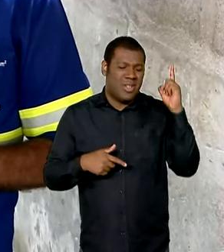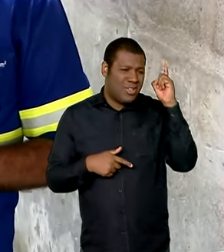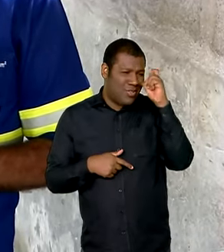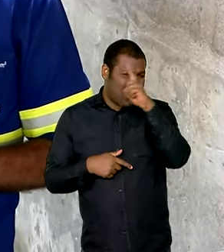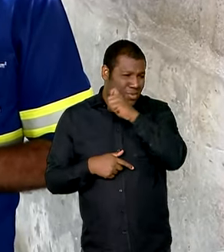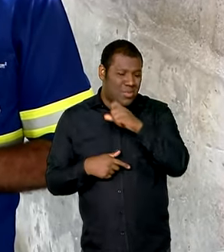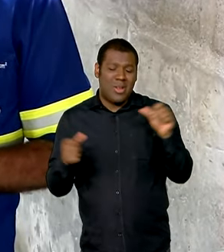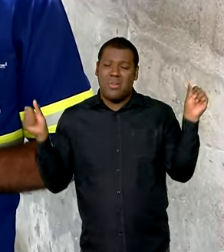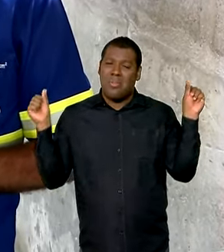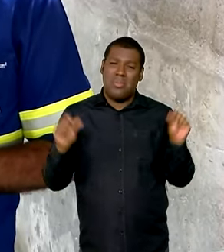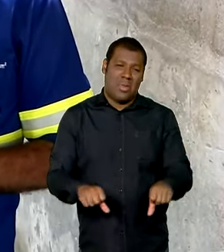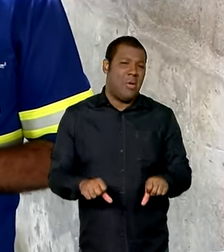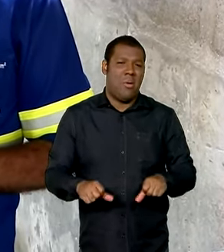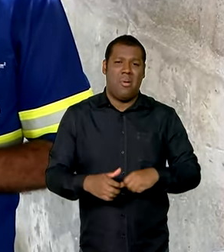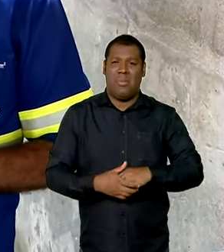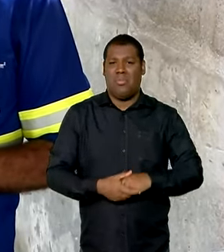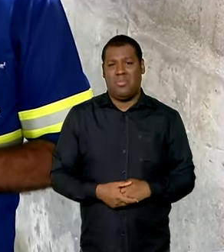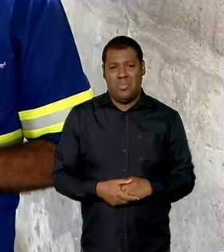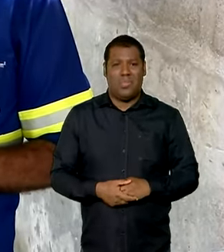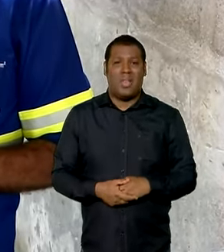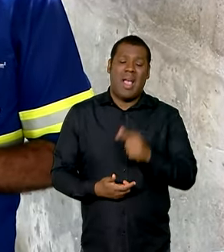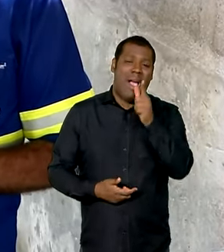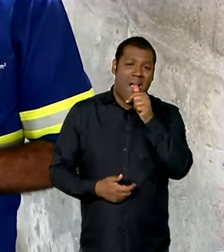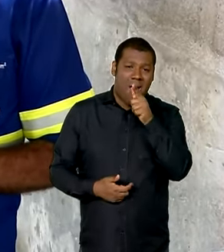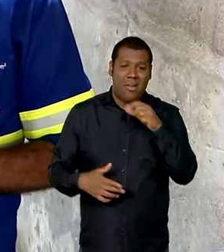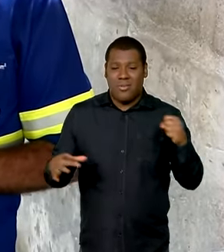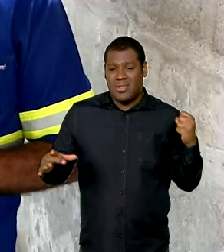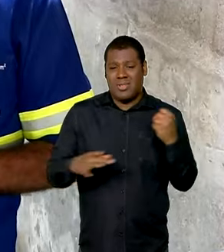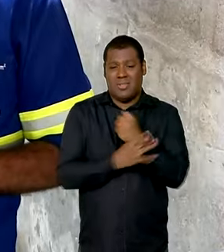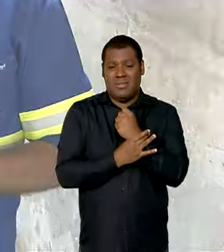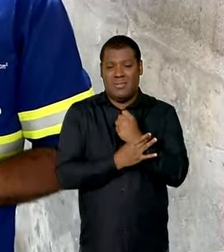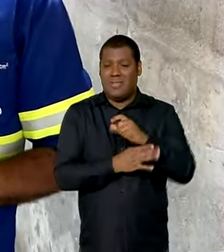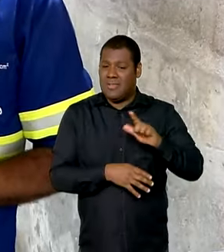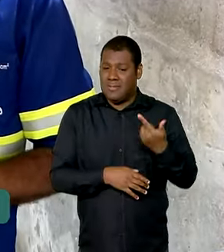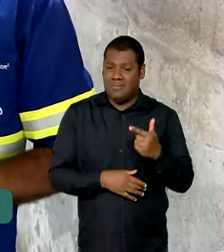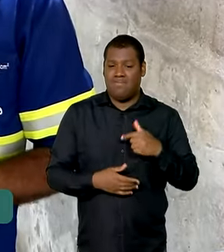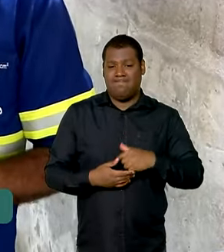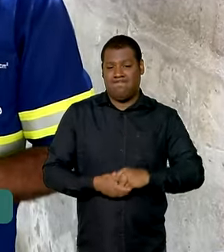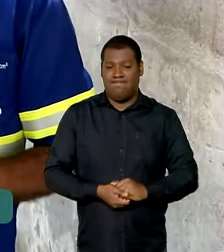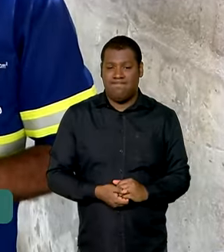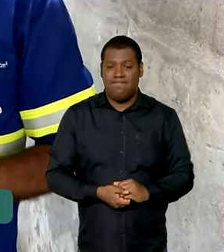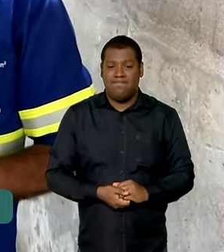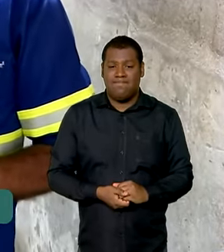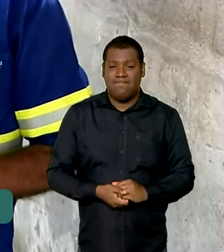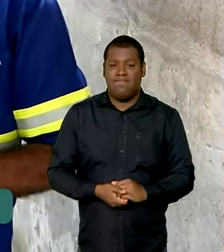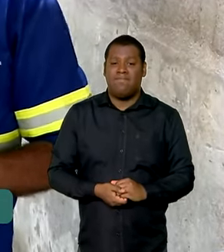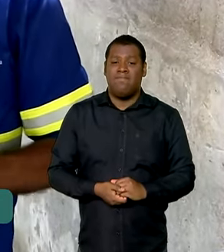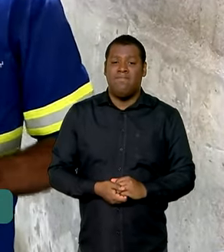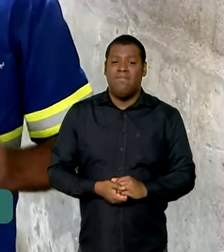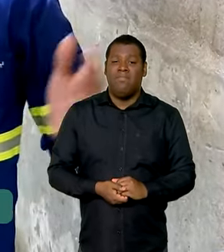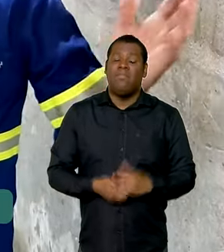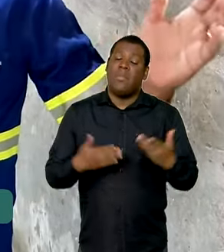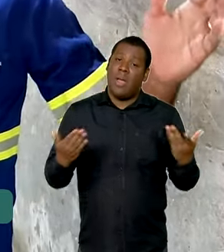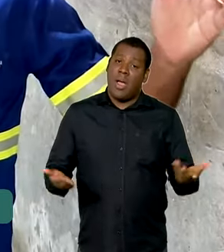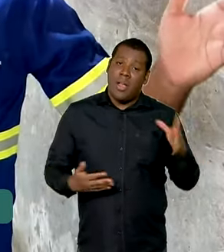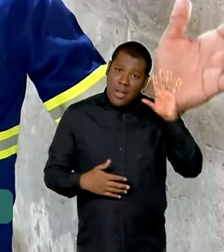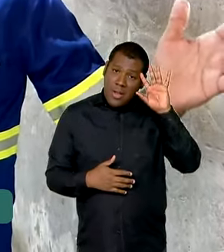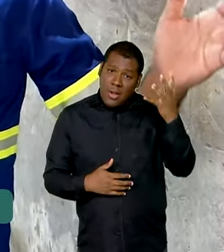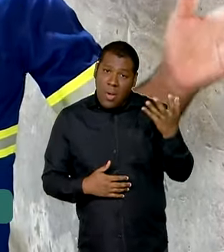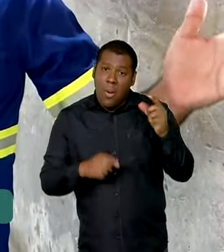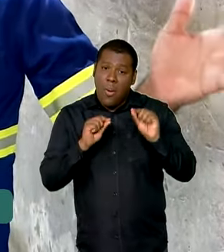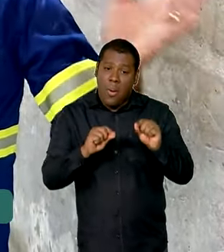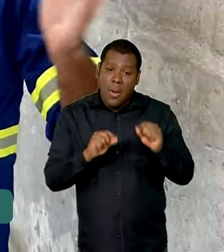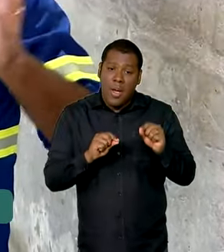solucionar, com relação à segurança hídrica, balanço hídrico do Brasil. A gente tem pouquíssima oferta, então a solução foi trazer